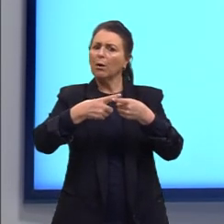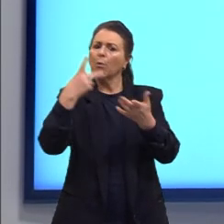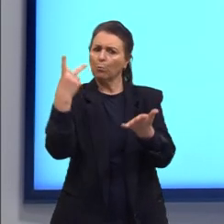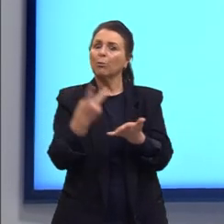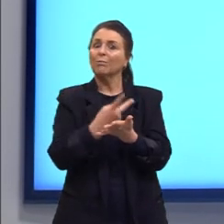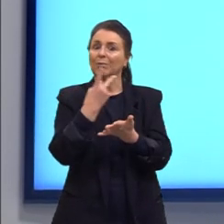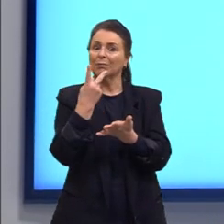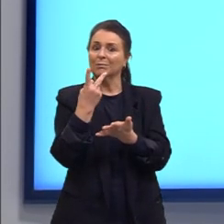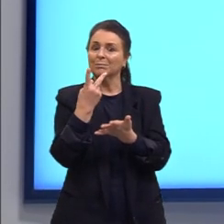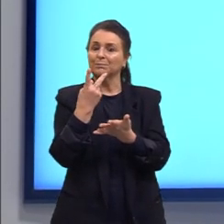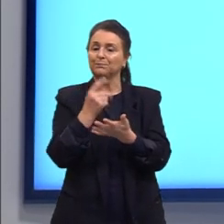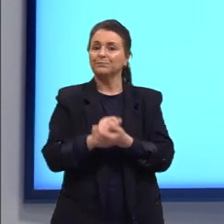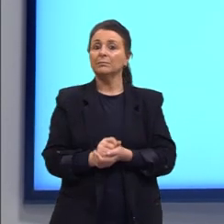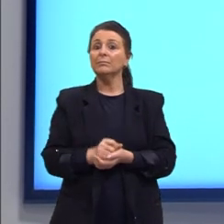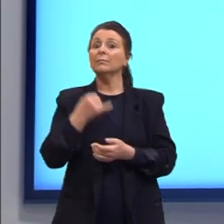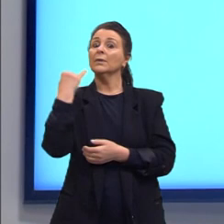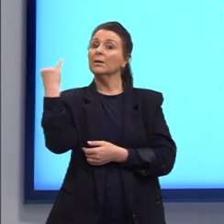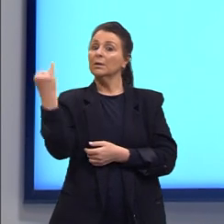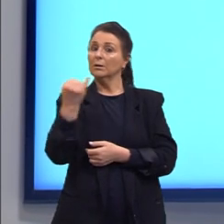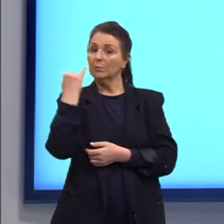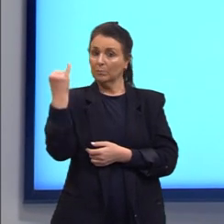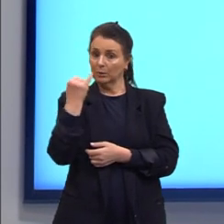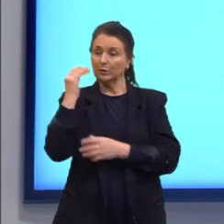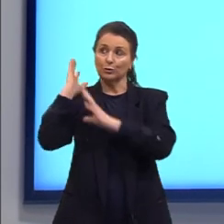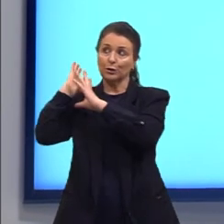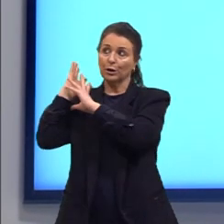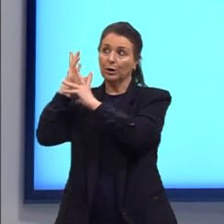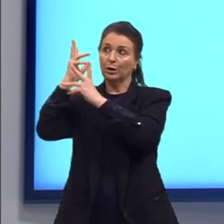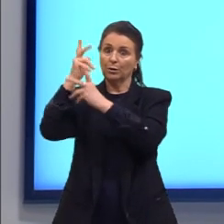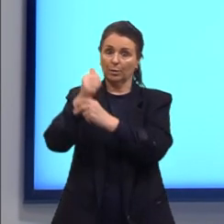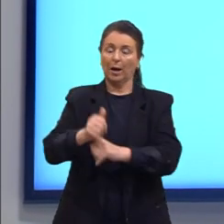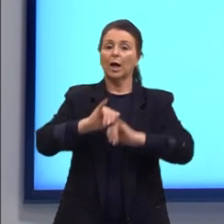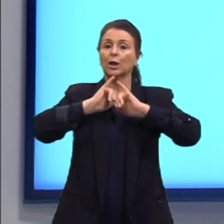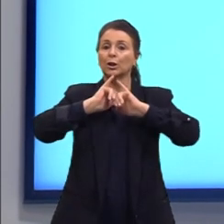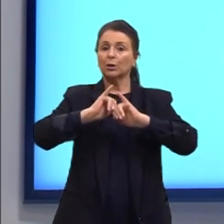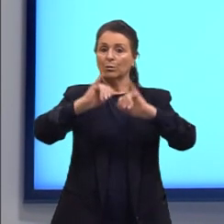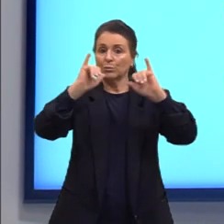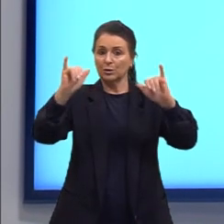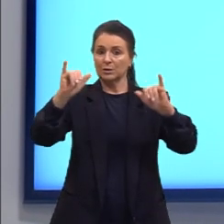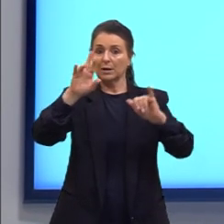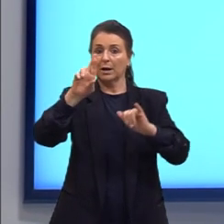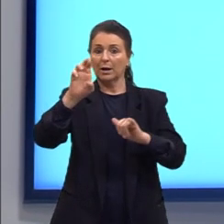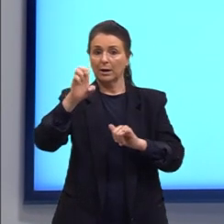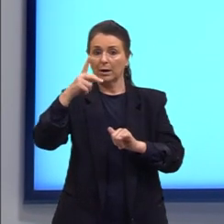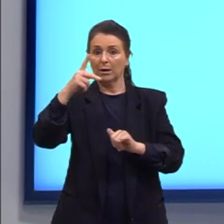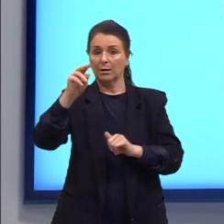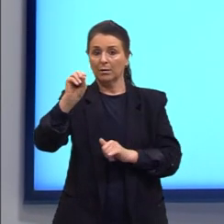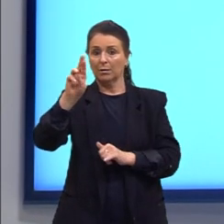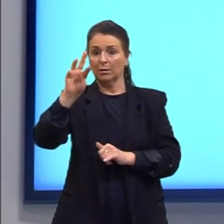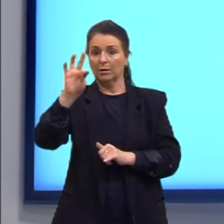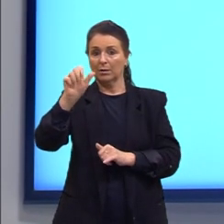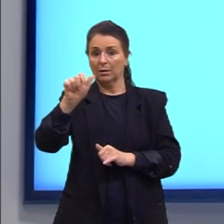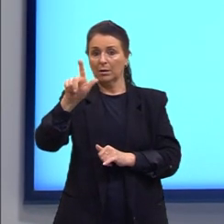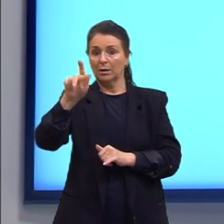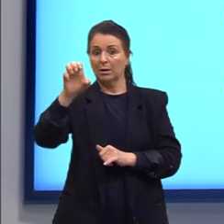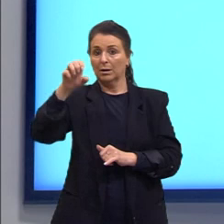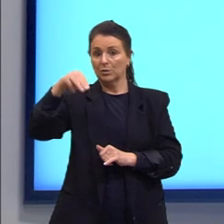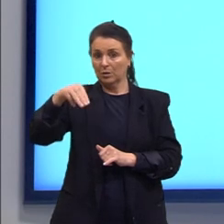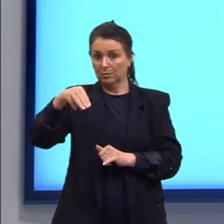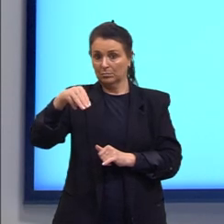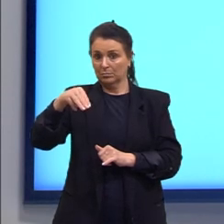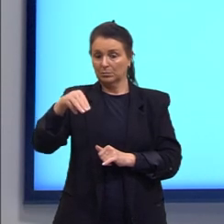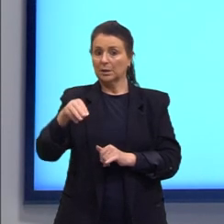acontecido. O importante é aqui retomar, gente, que notícia e reportagem, apesar de confundirem às vezes,